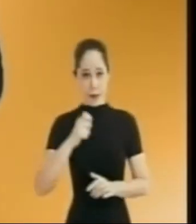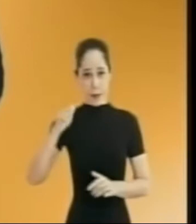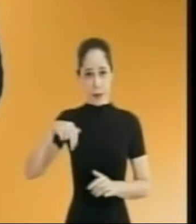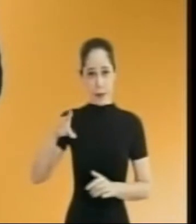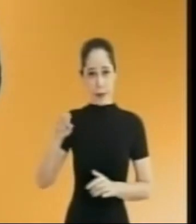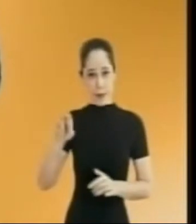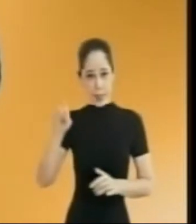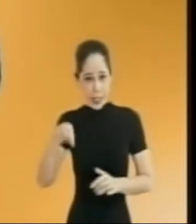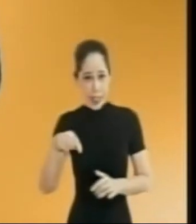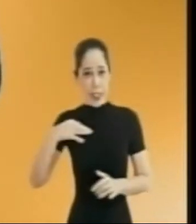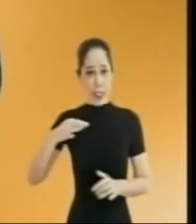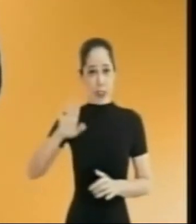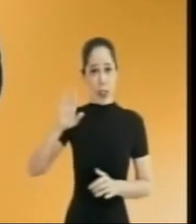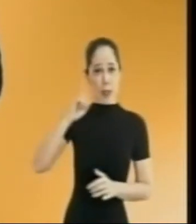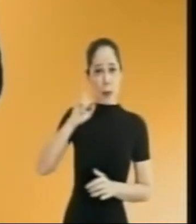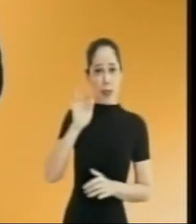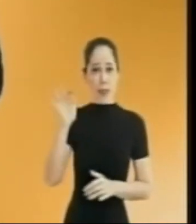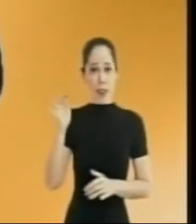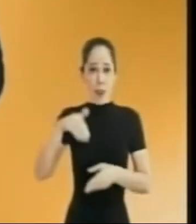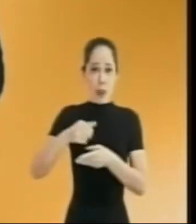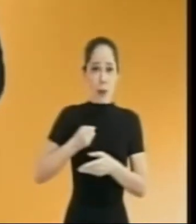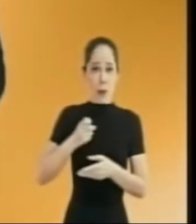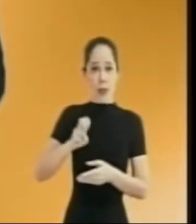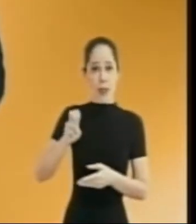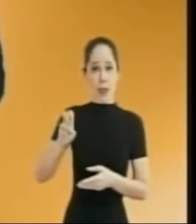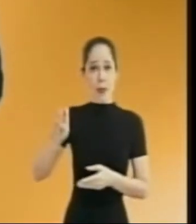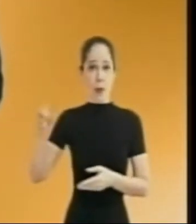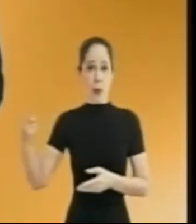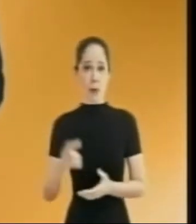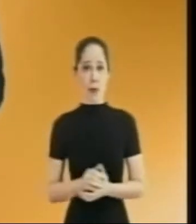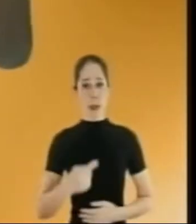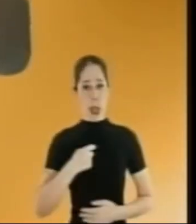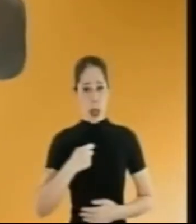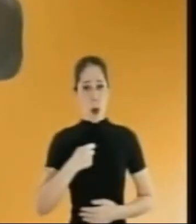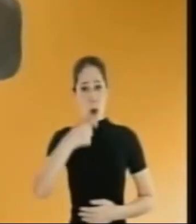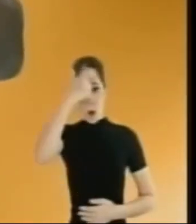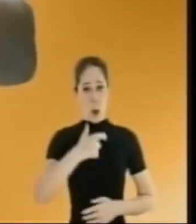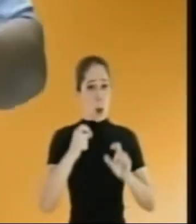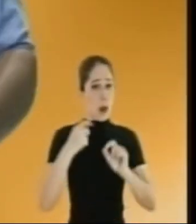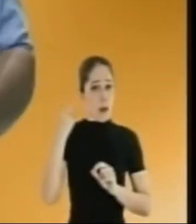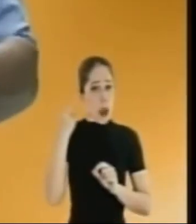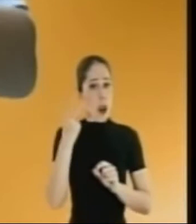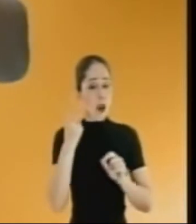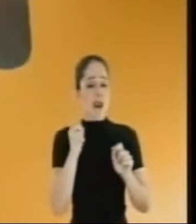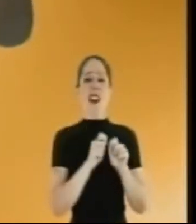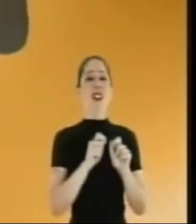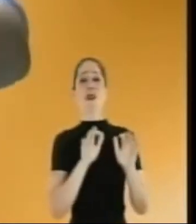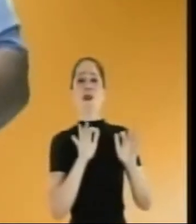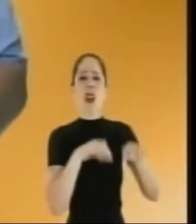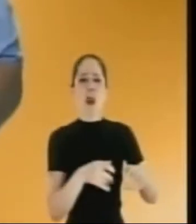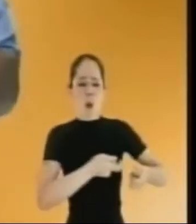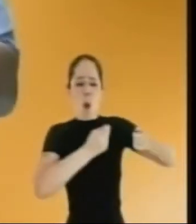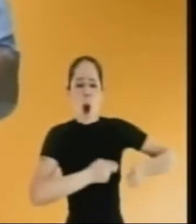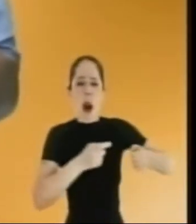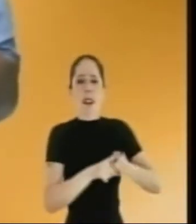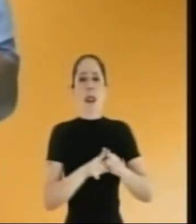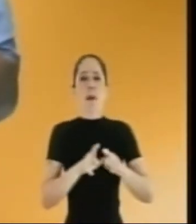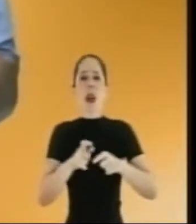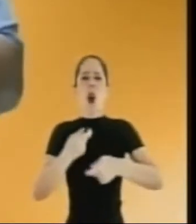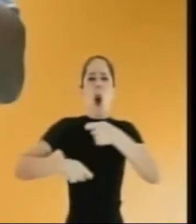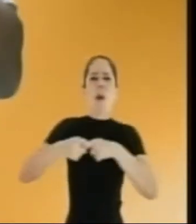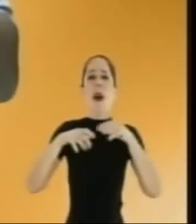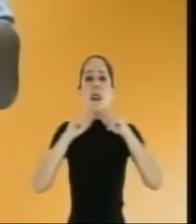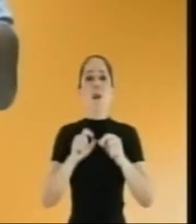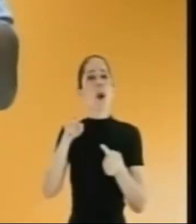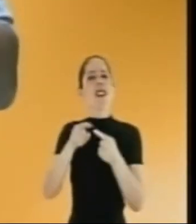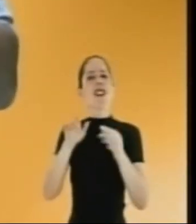Olá, sou André Pacheco, candidato a deputado federal. Vote 55,51. Sou Brasil Oliveira, vereador que acabou com as carroças e o comércio